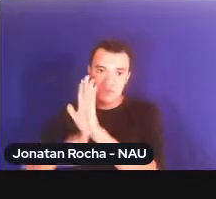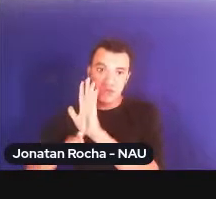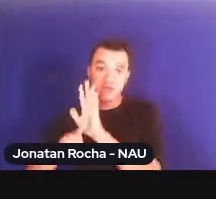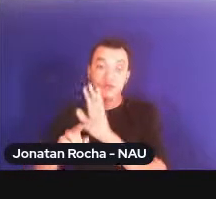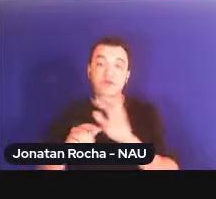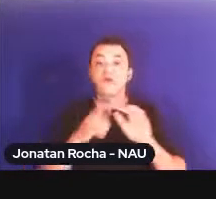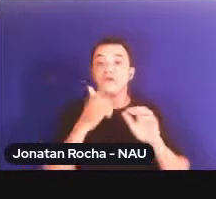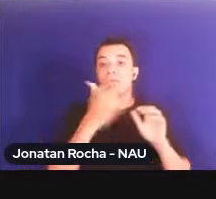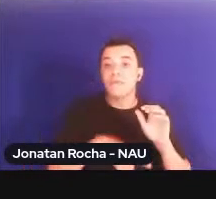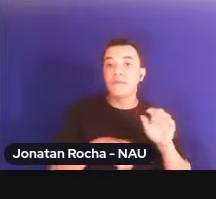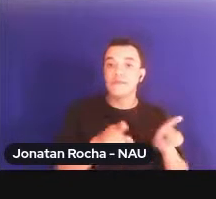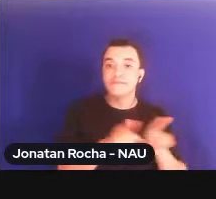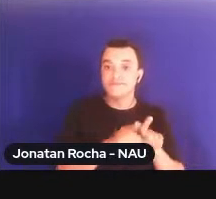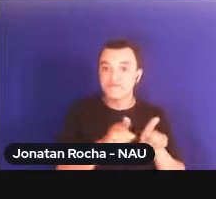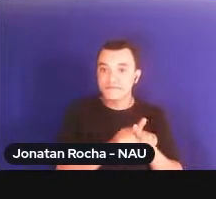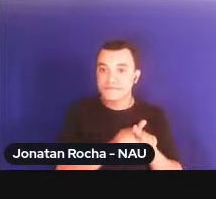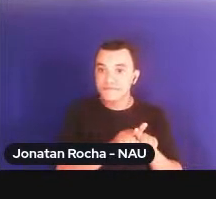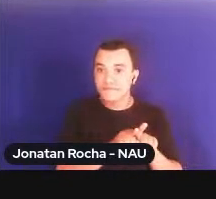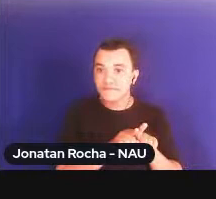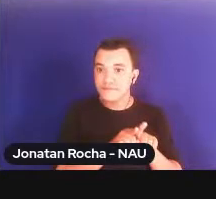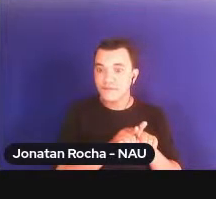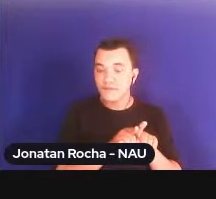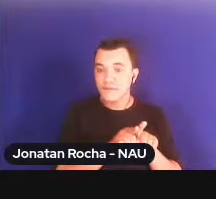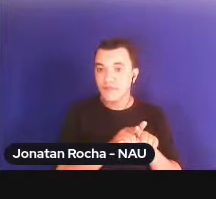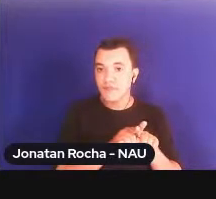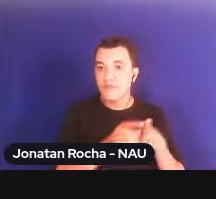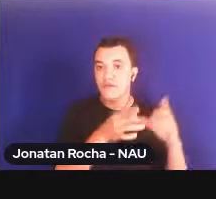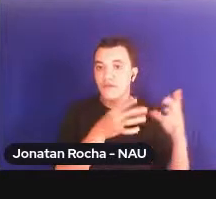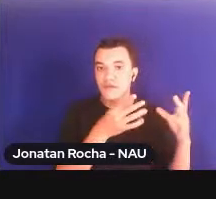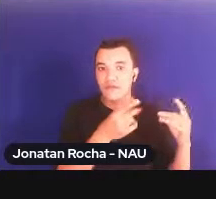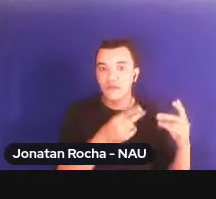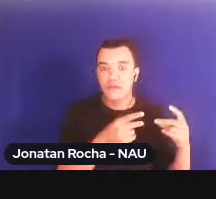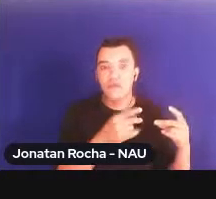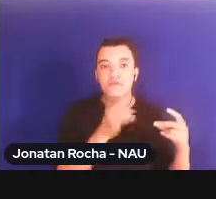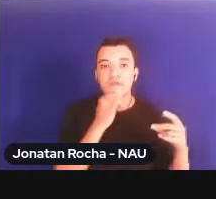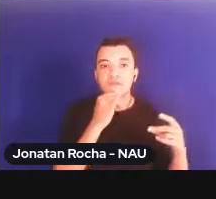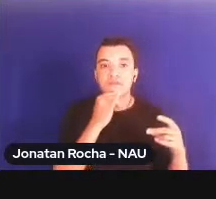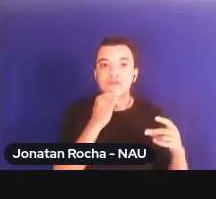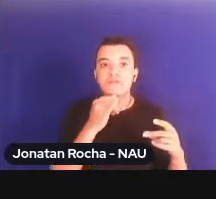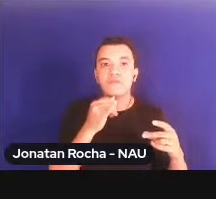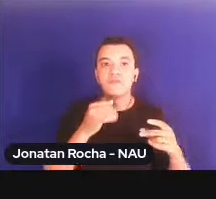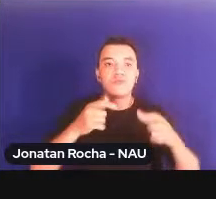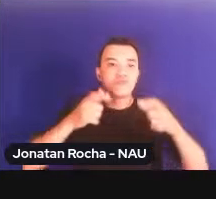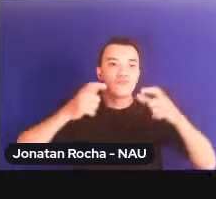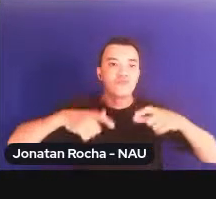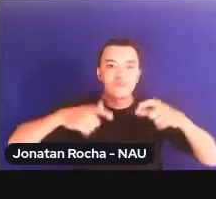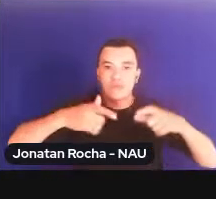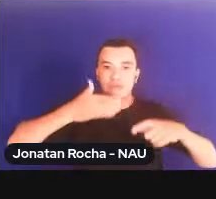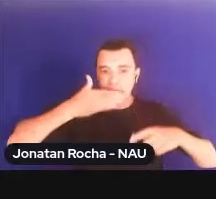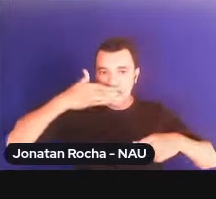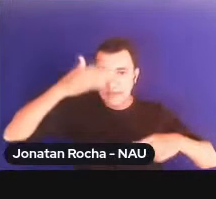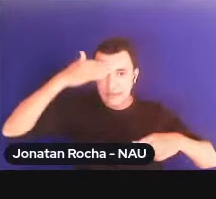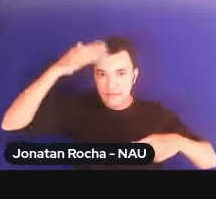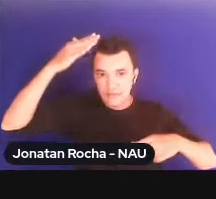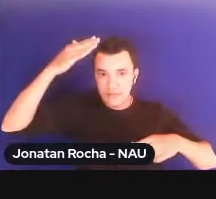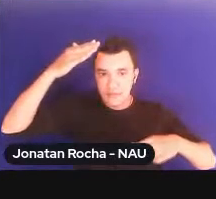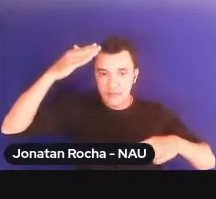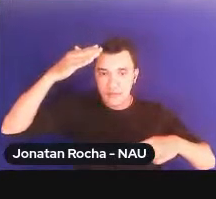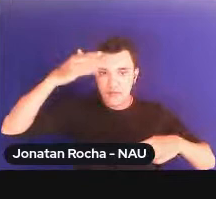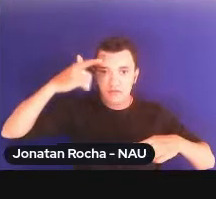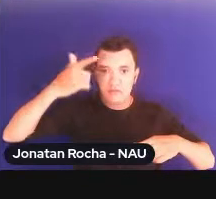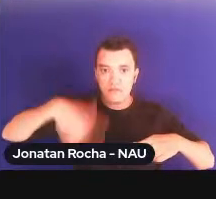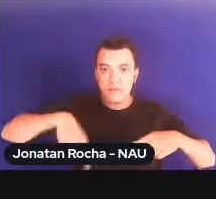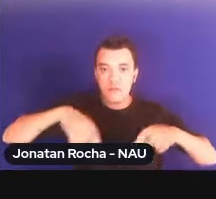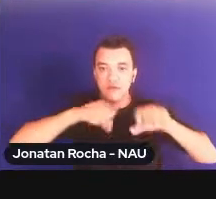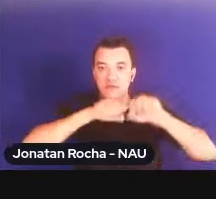trazer à tona as expressões peculiares pelo mundo árabe quanto também naquilo que já alguns vão chamar de sistema protetivo